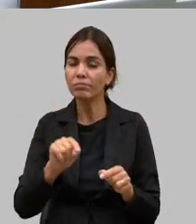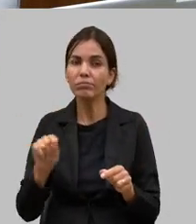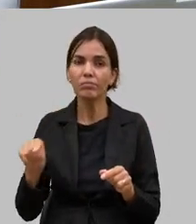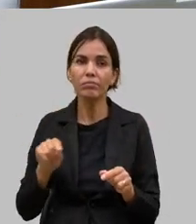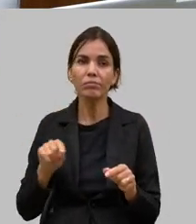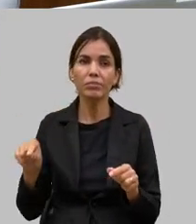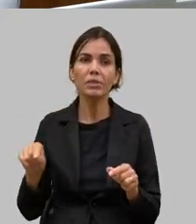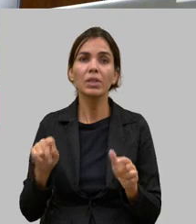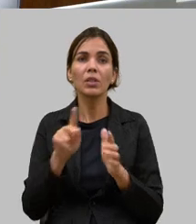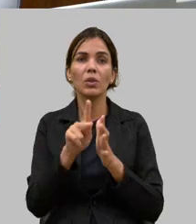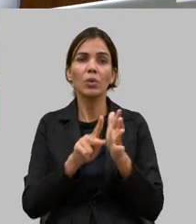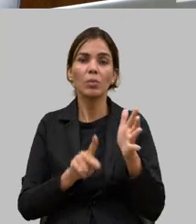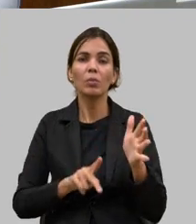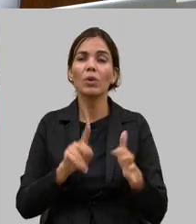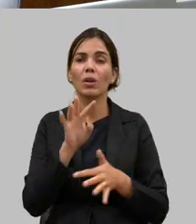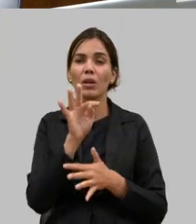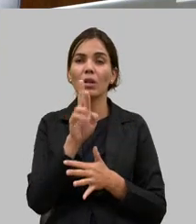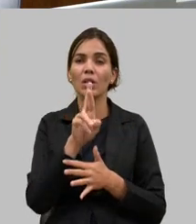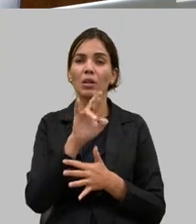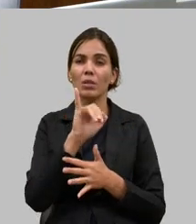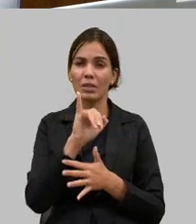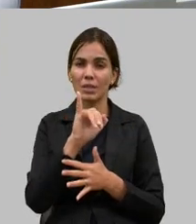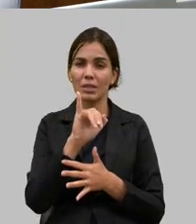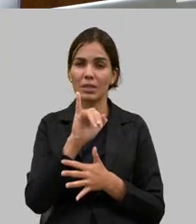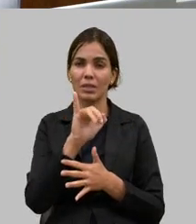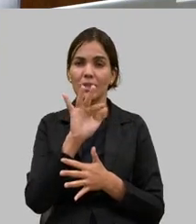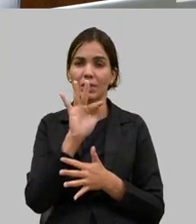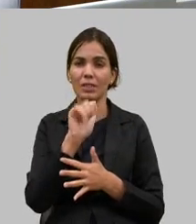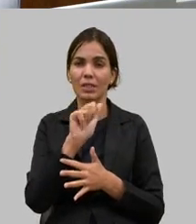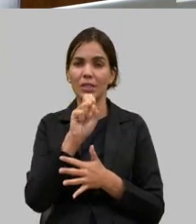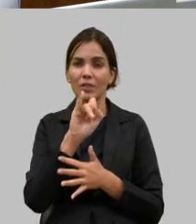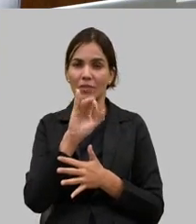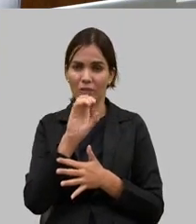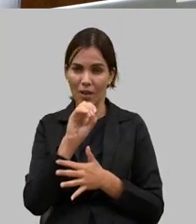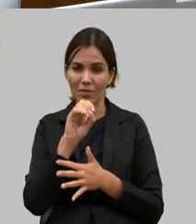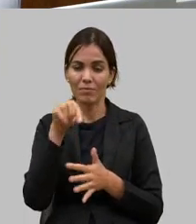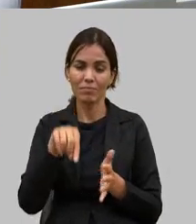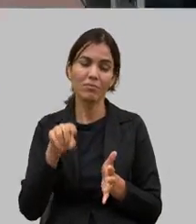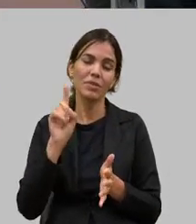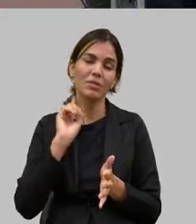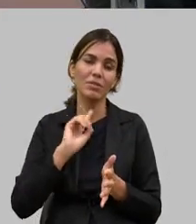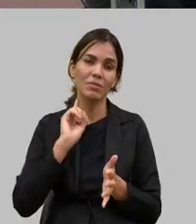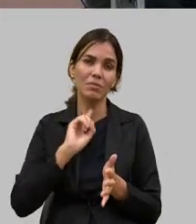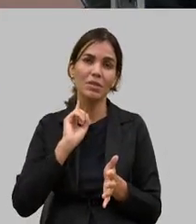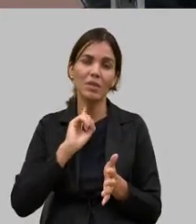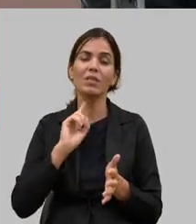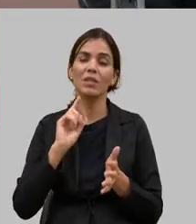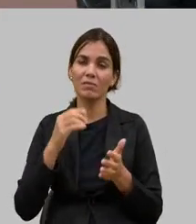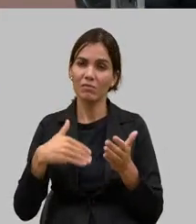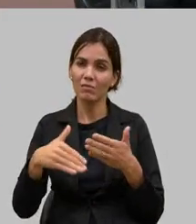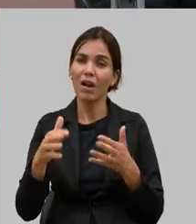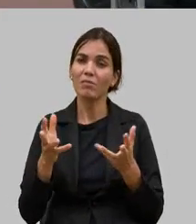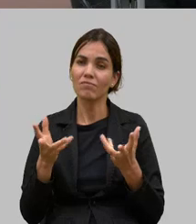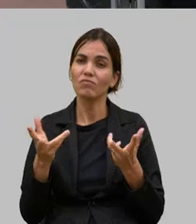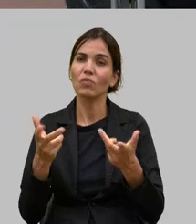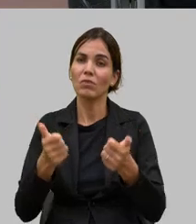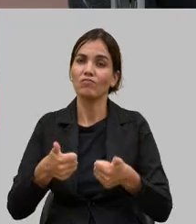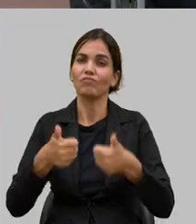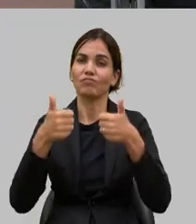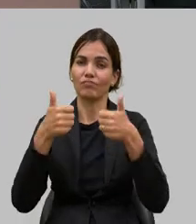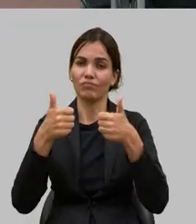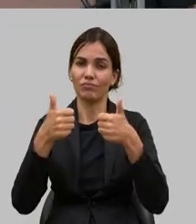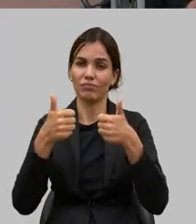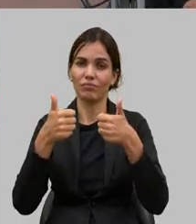programa de trifase que nós estamos fazendo em Minas Gerais também vai trazer uma energia de melhor qualidade para esses produtores já está acontecendo mas